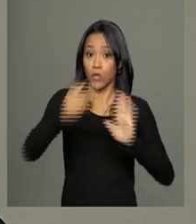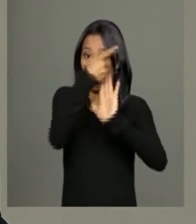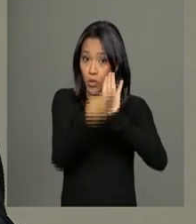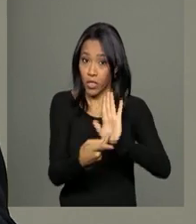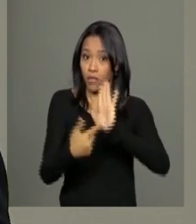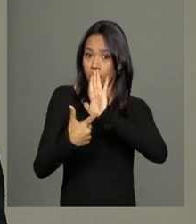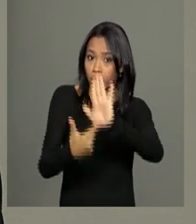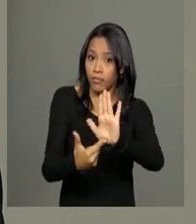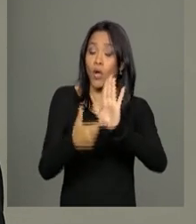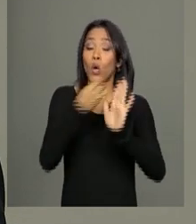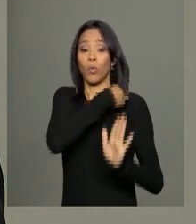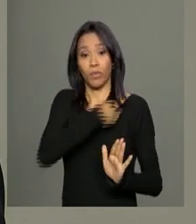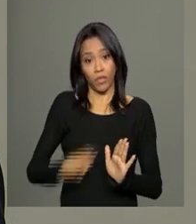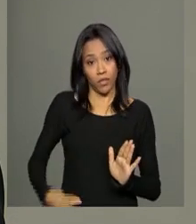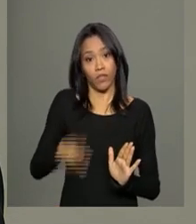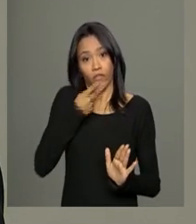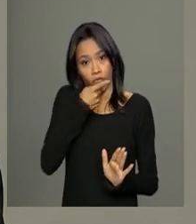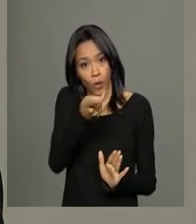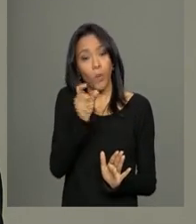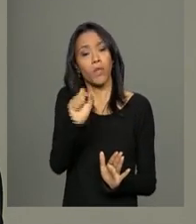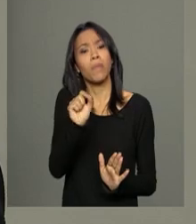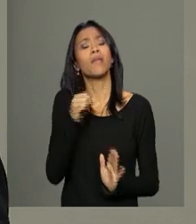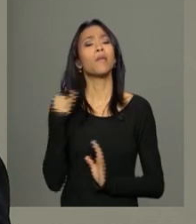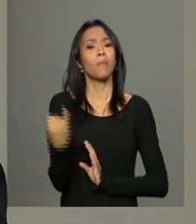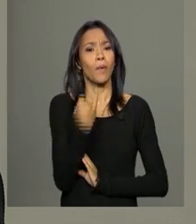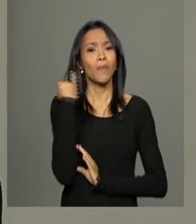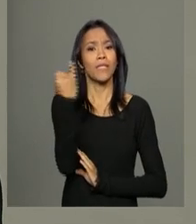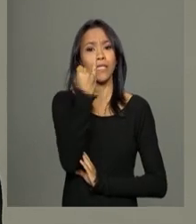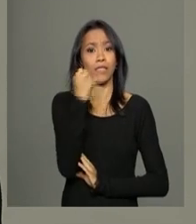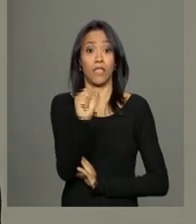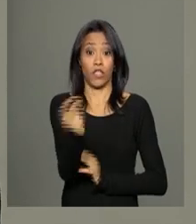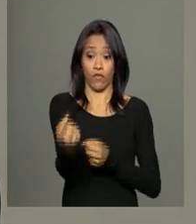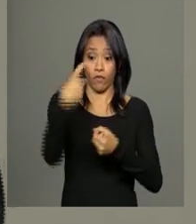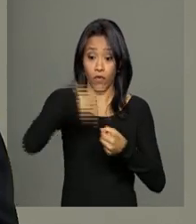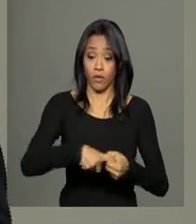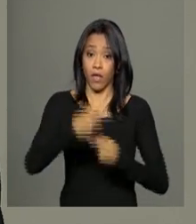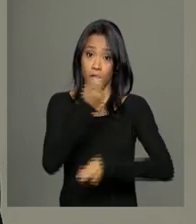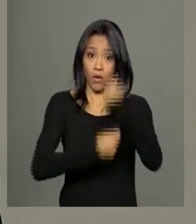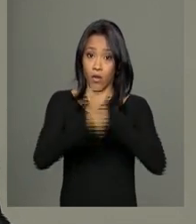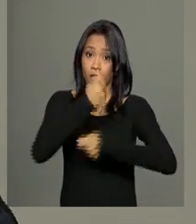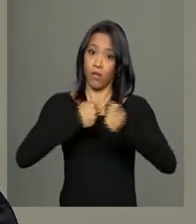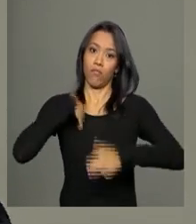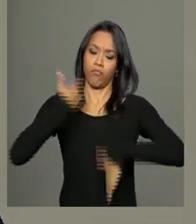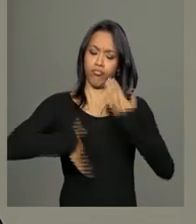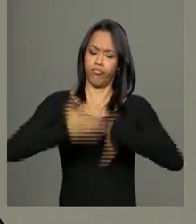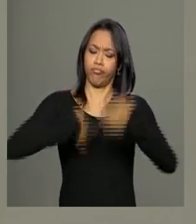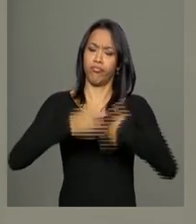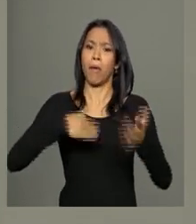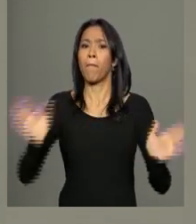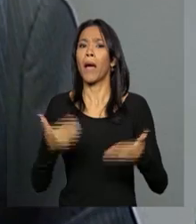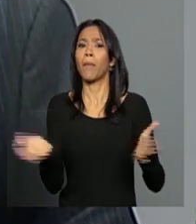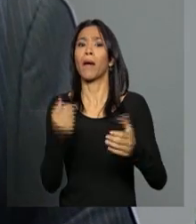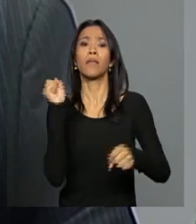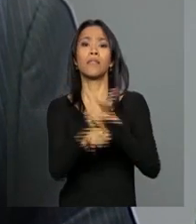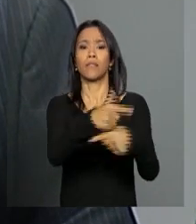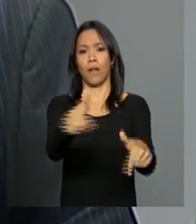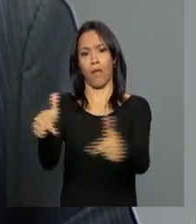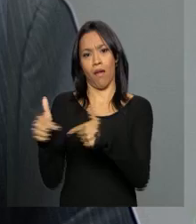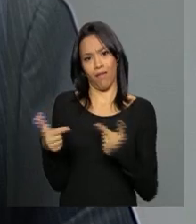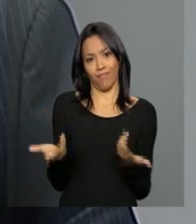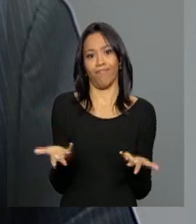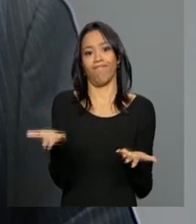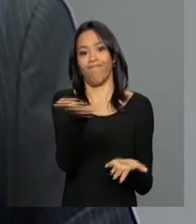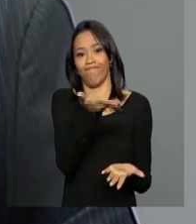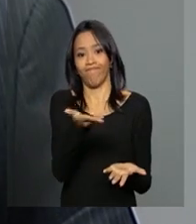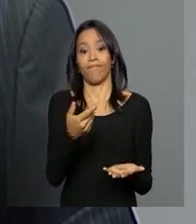ministro da Fazenda, Nelson Barbosa, também falou sobre a importância de retomar o crescimento da economia para gerar emprego e renda. Nós estamos procurando